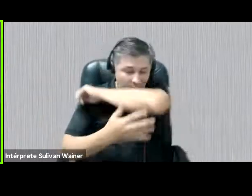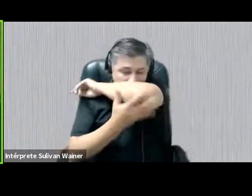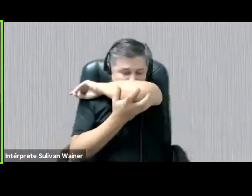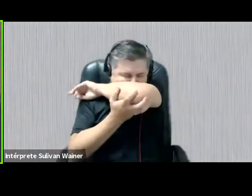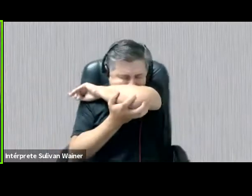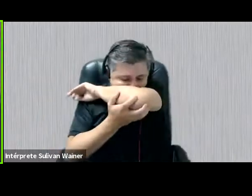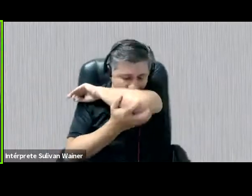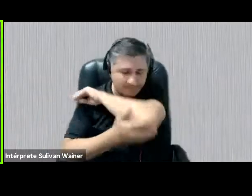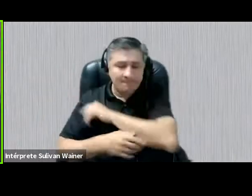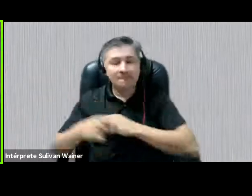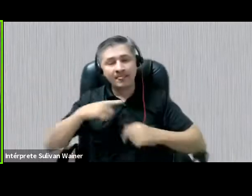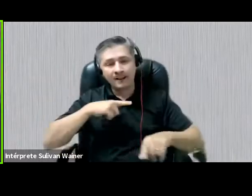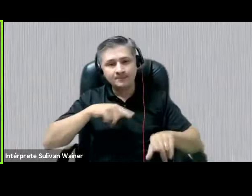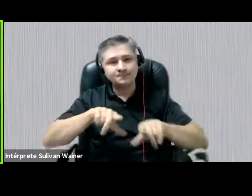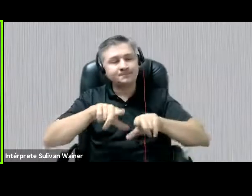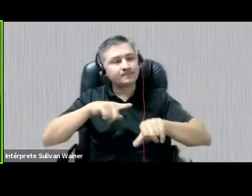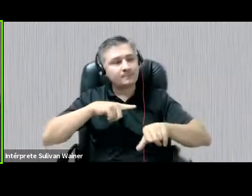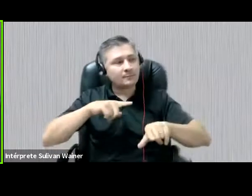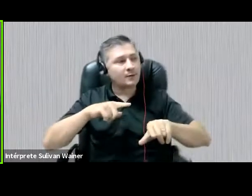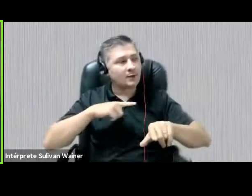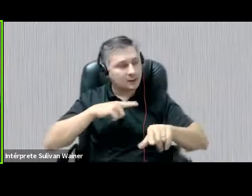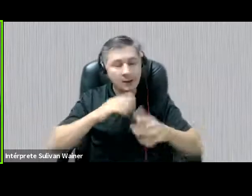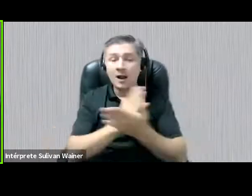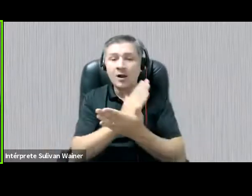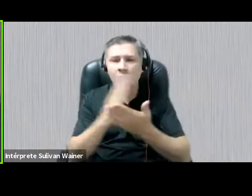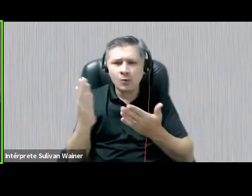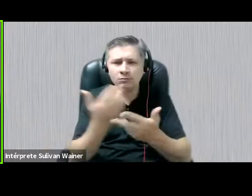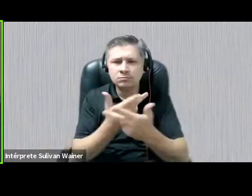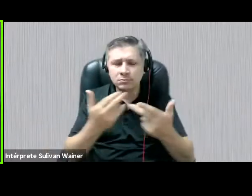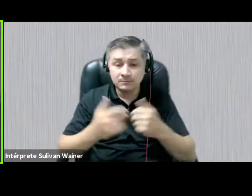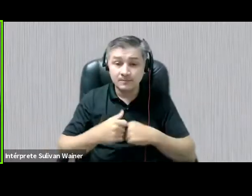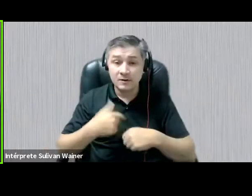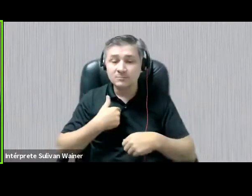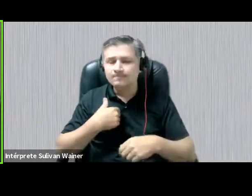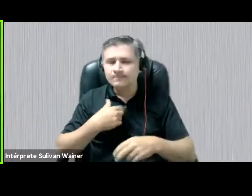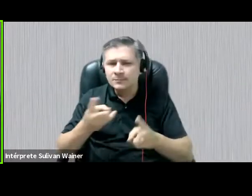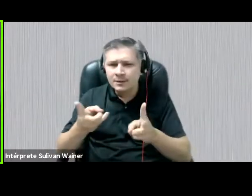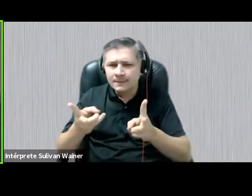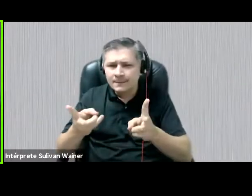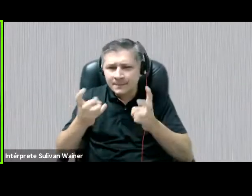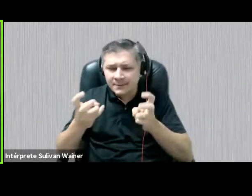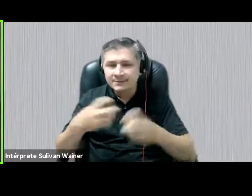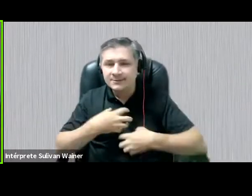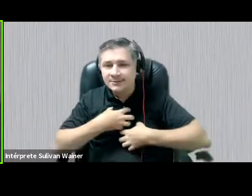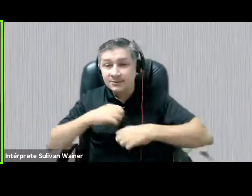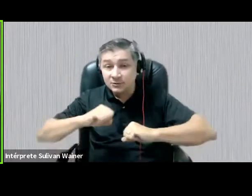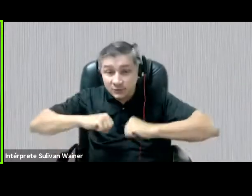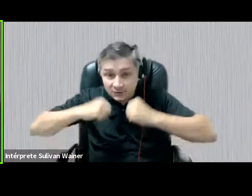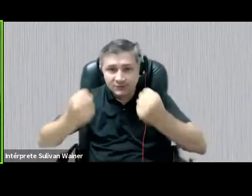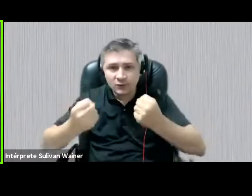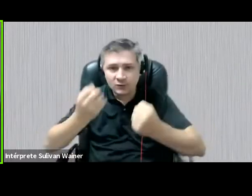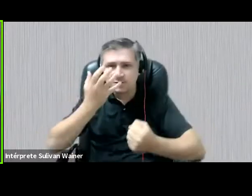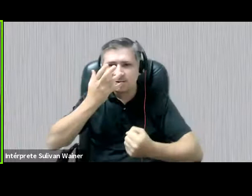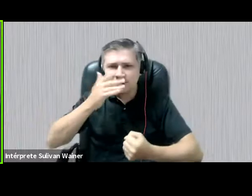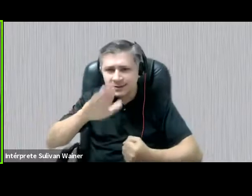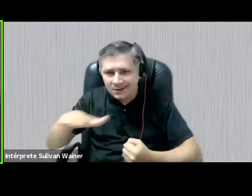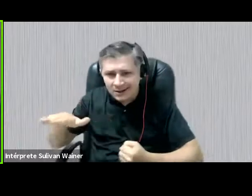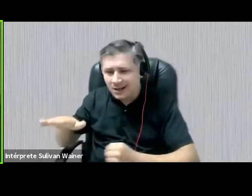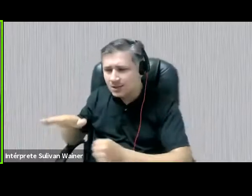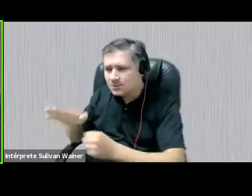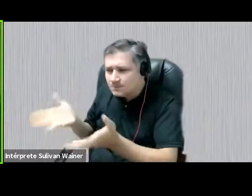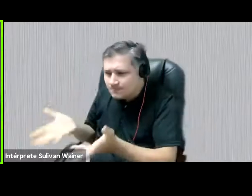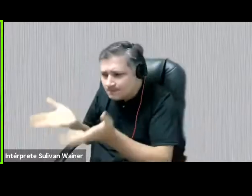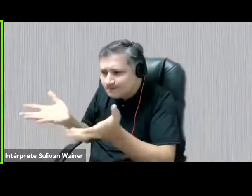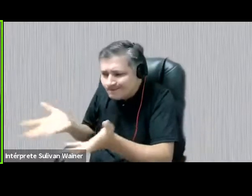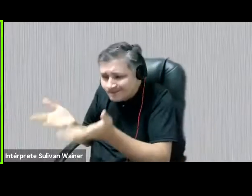conversa que são as famílias. Então, senti aqui um esforço inicial para chegar nas crianças a manutenção